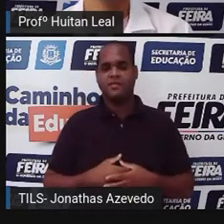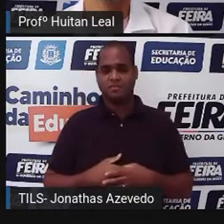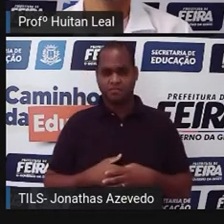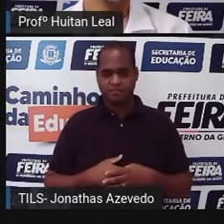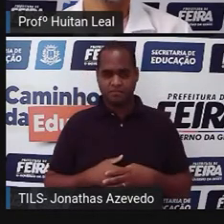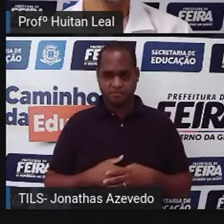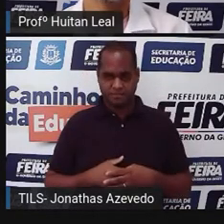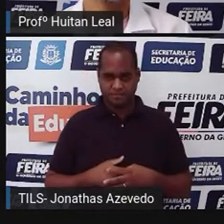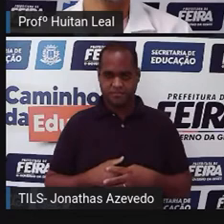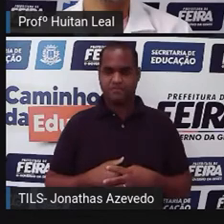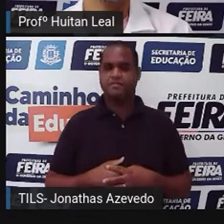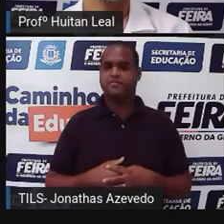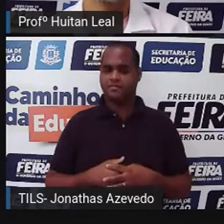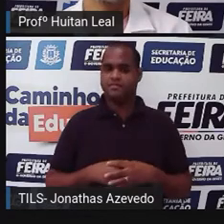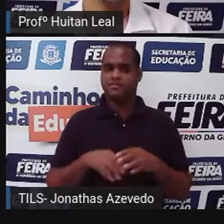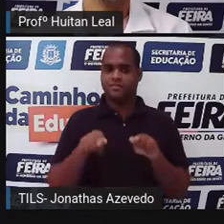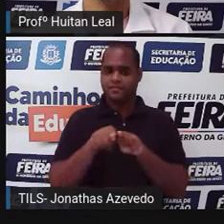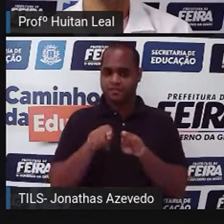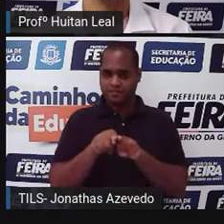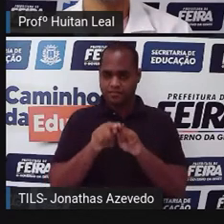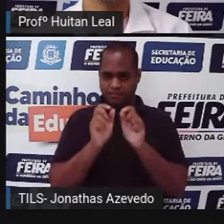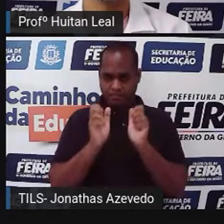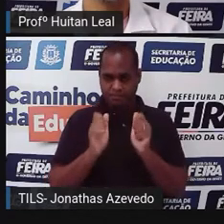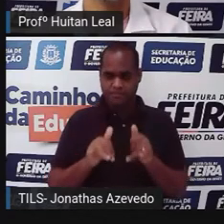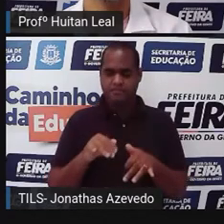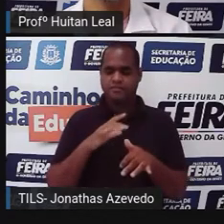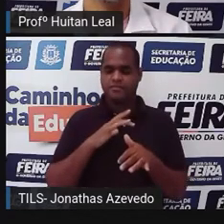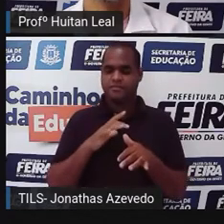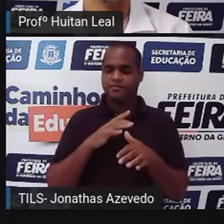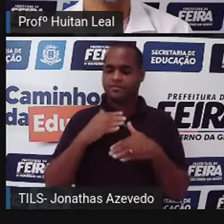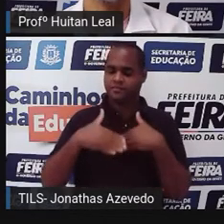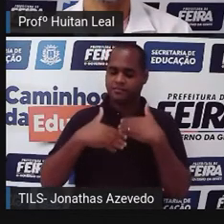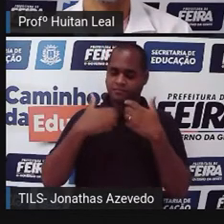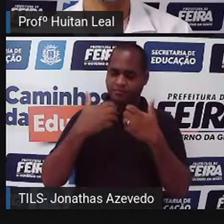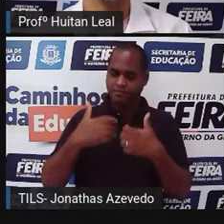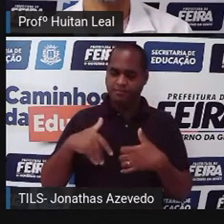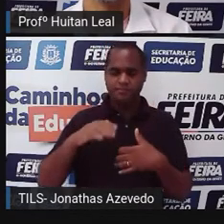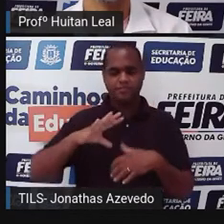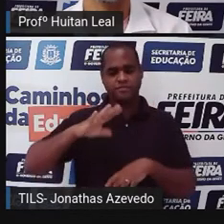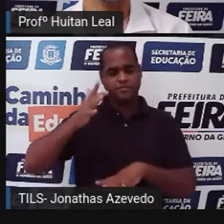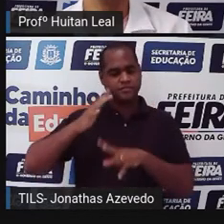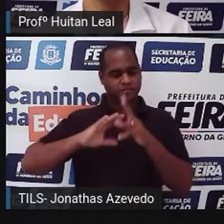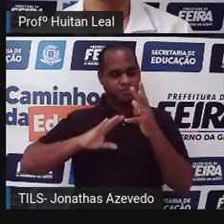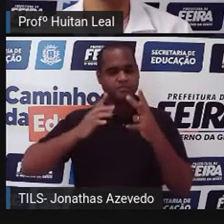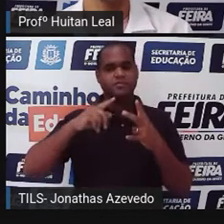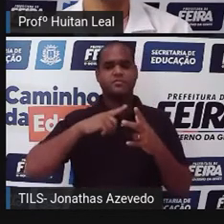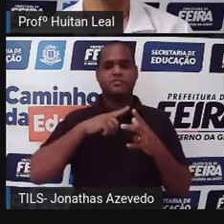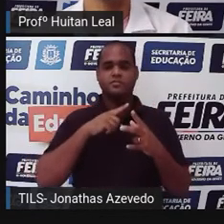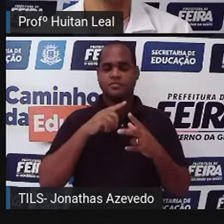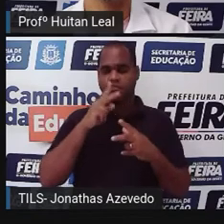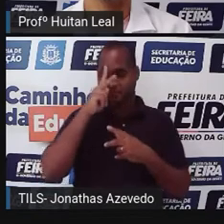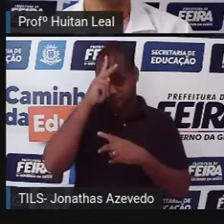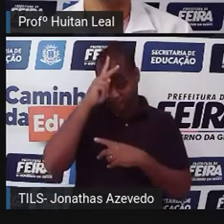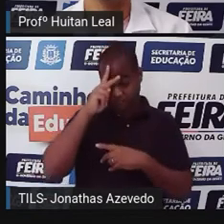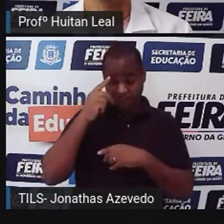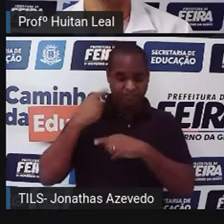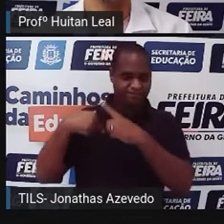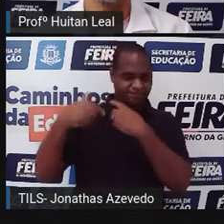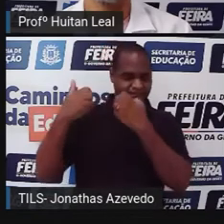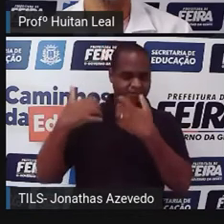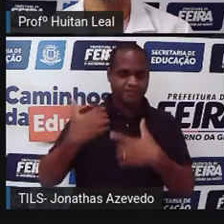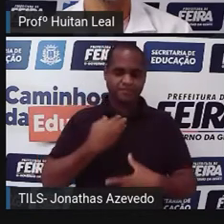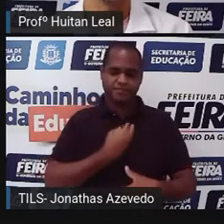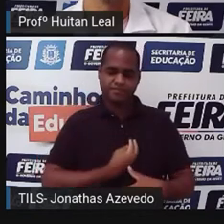Existe também o enredo. É definido como uma sequência de ações que compõem a história. Tudo o que acontece na história, tudo o que é